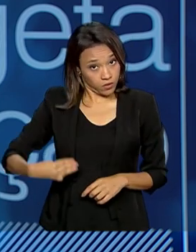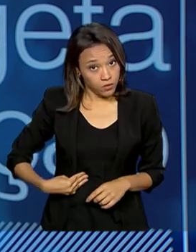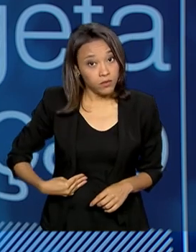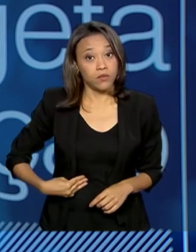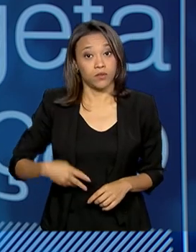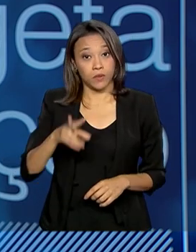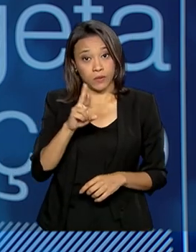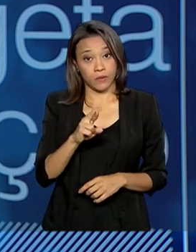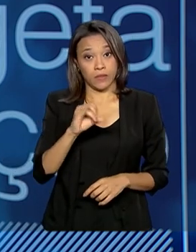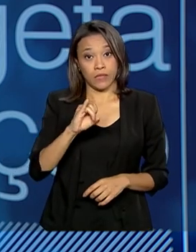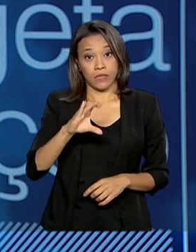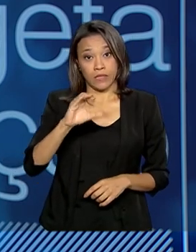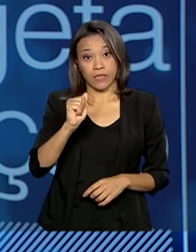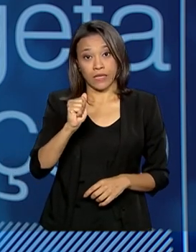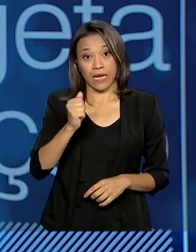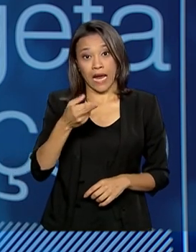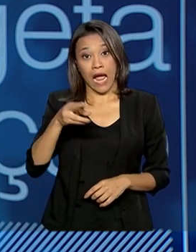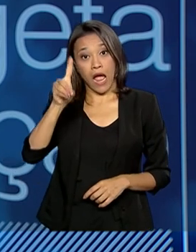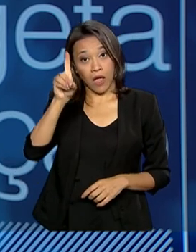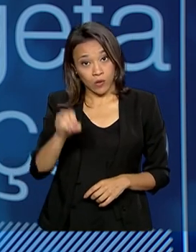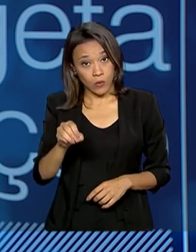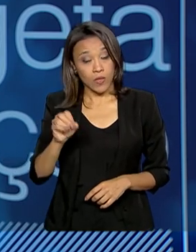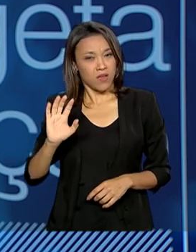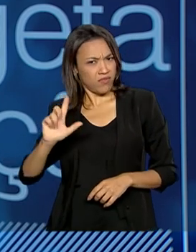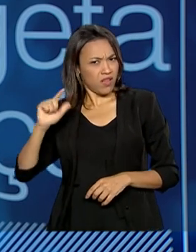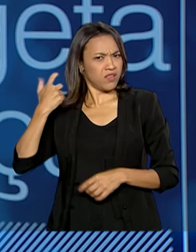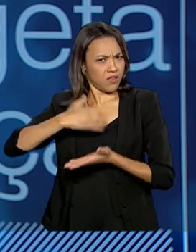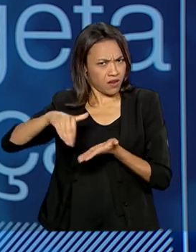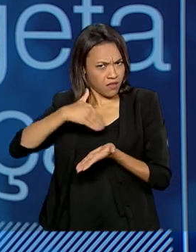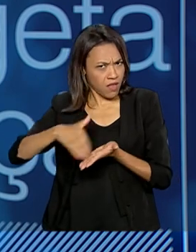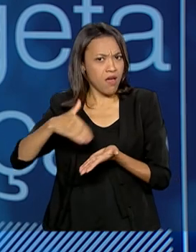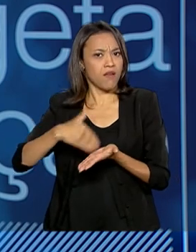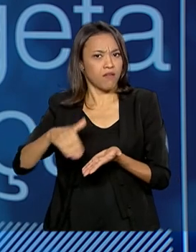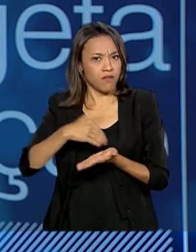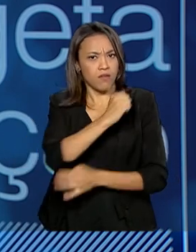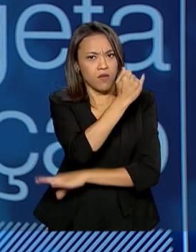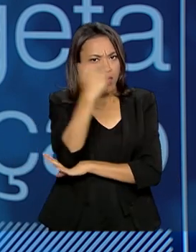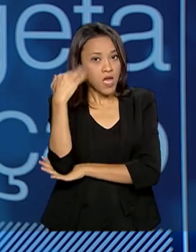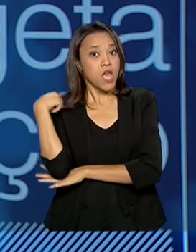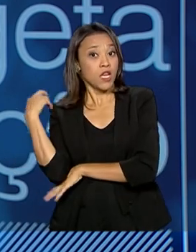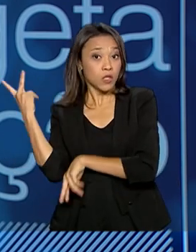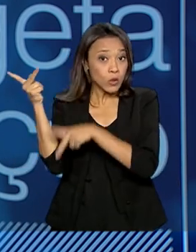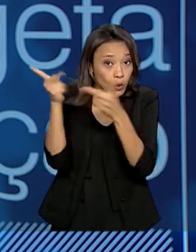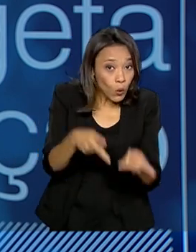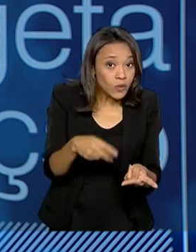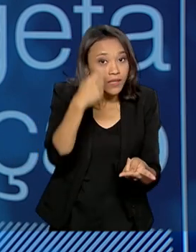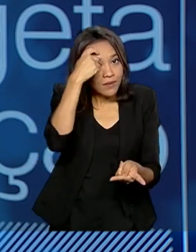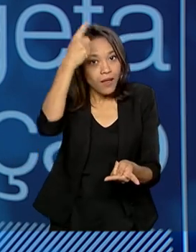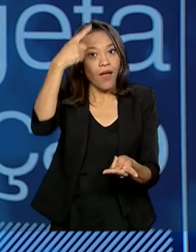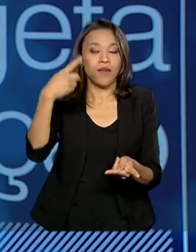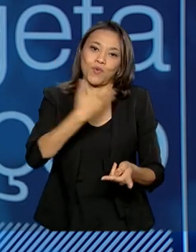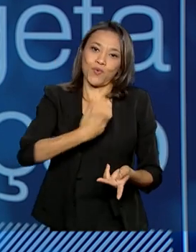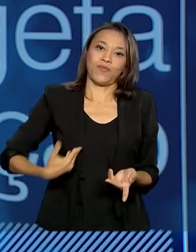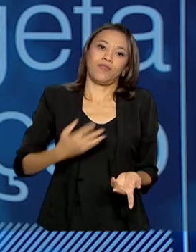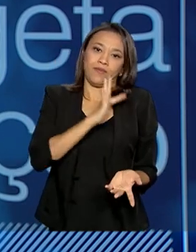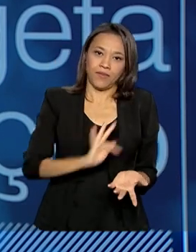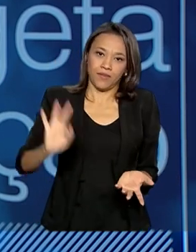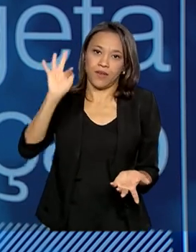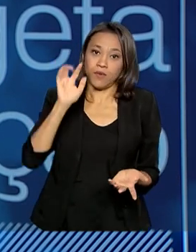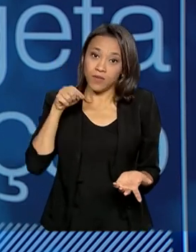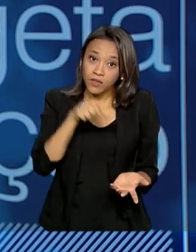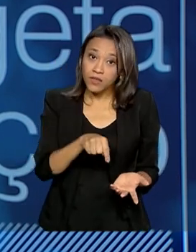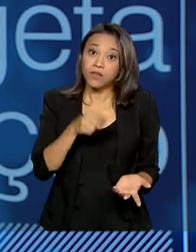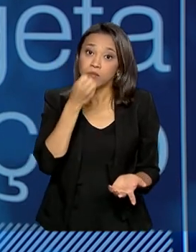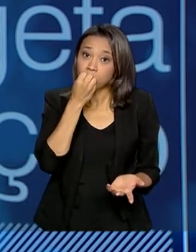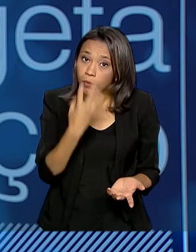secretário do meio ambiente, ele trouxe isso para o governo federal. Isso, a gente vai ter um ganho muito grande na conversão de